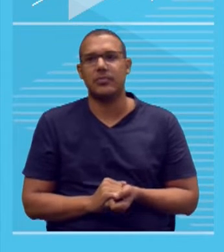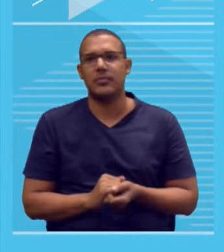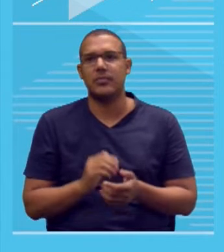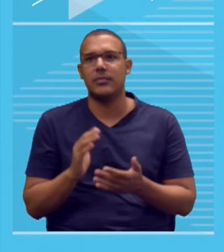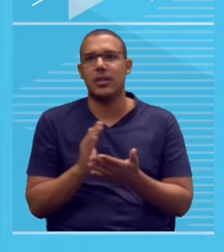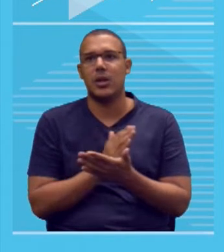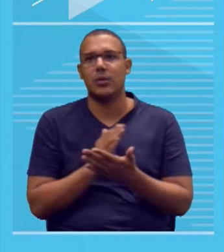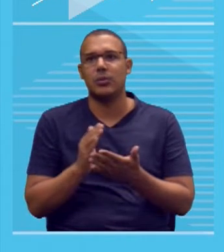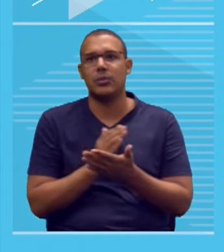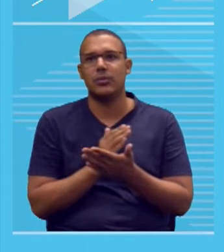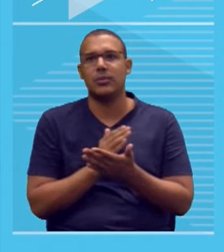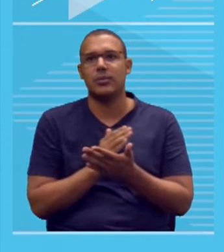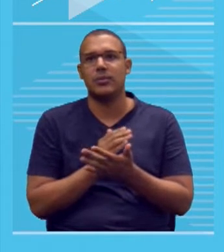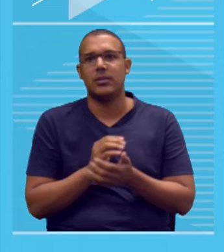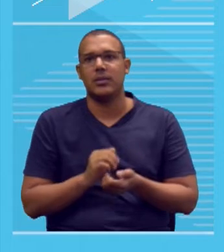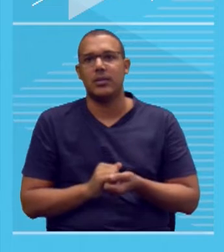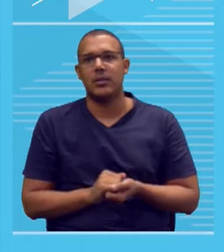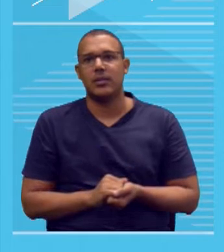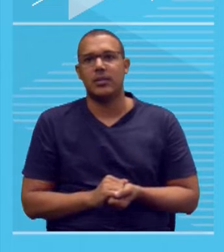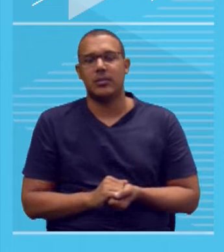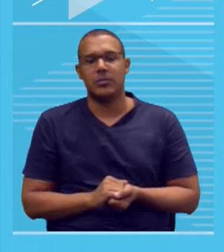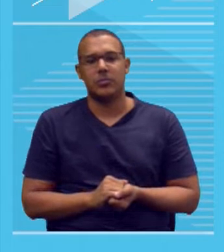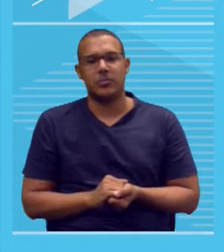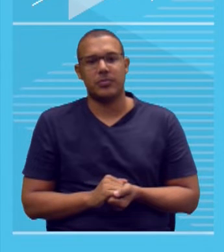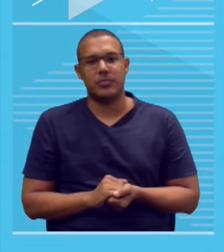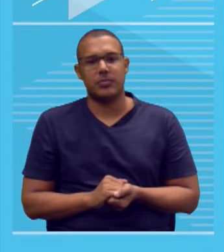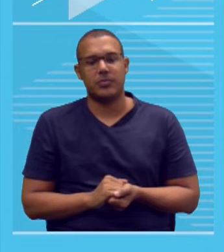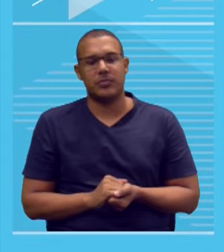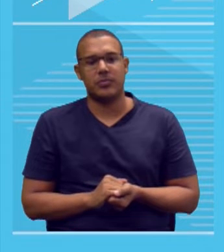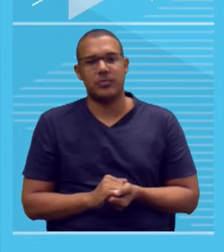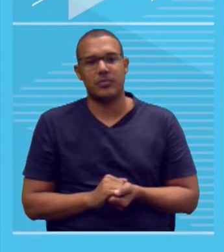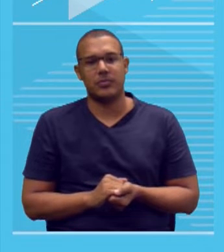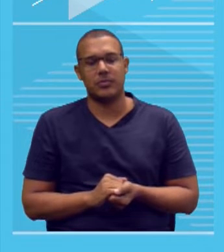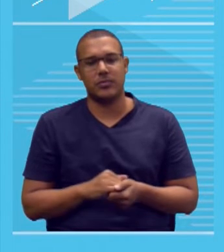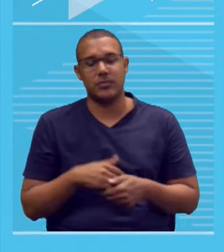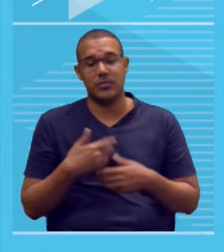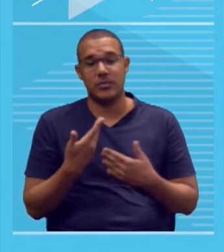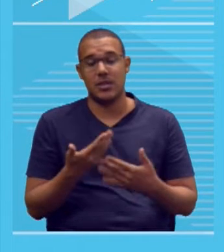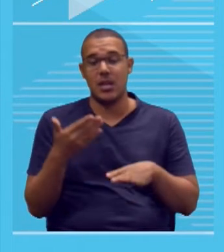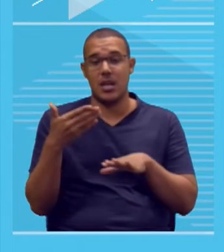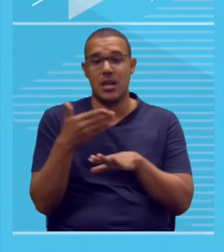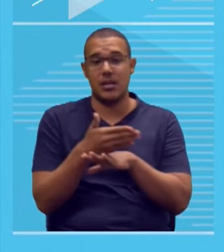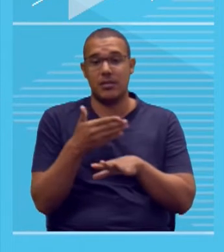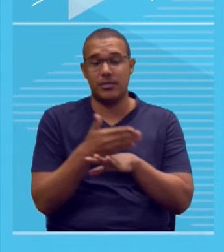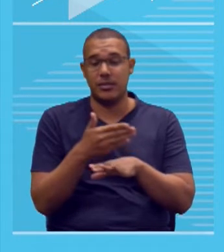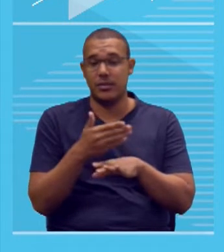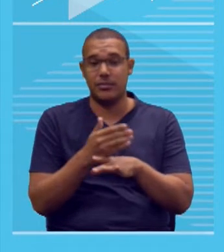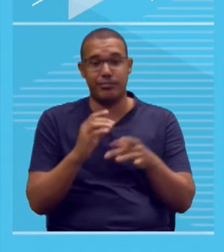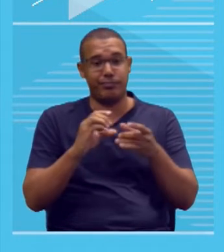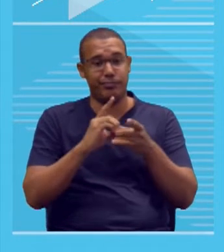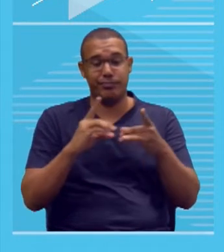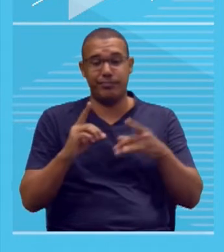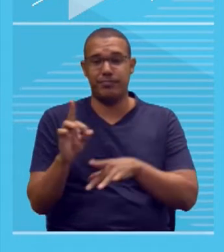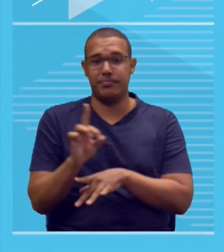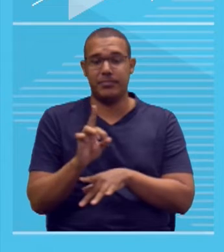maioria dos brasileiros. Então, você vai dizer que esse acesso não é nada democrático, por quê? Se a maioria da